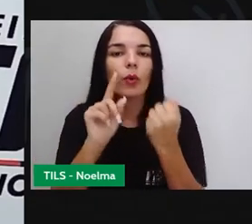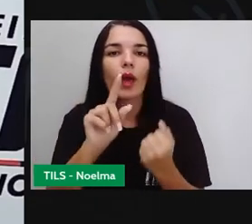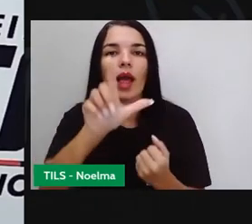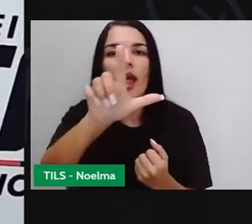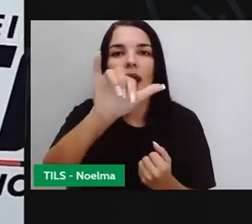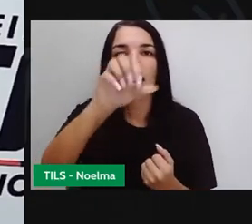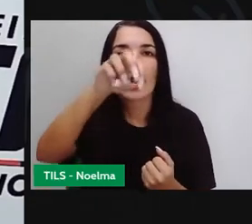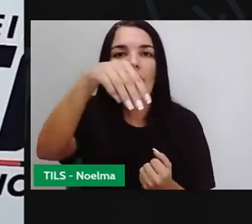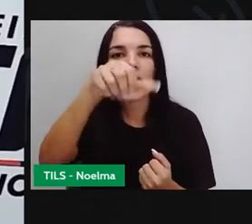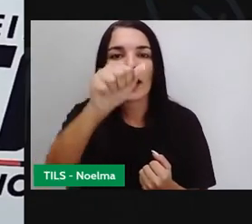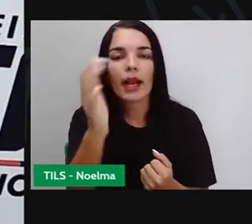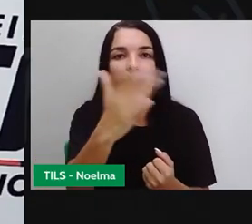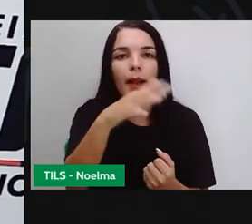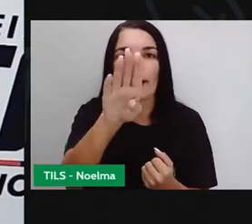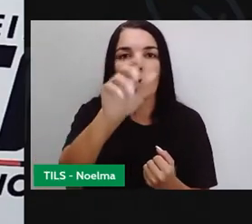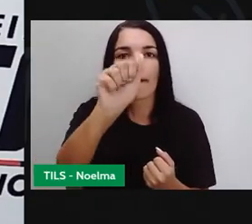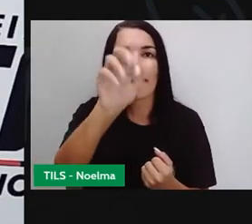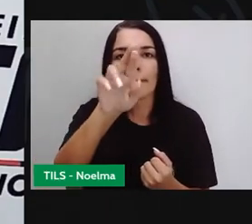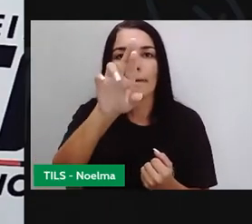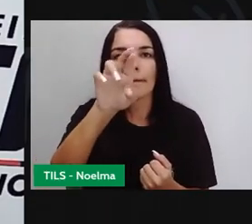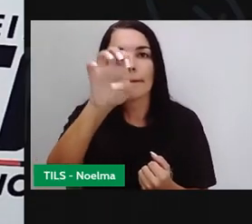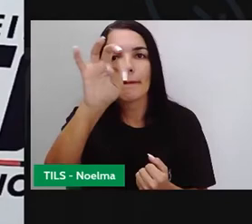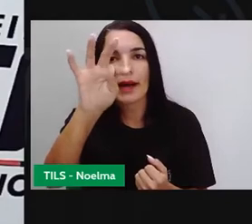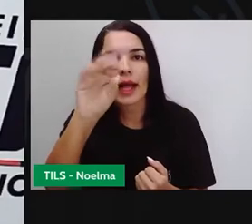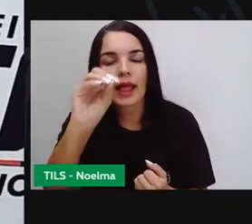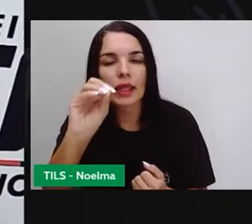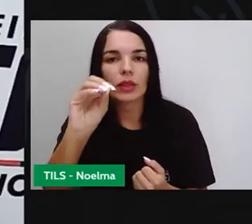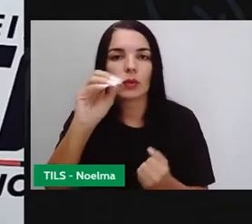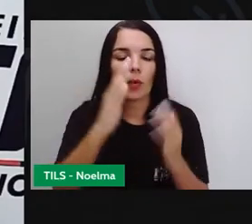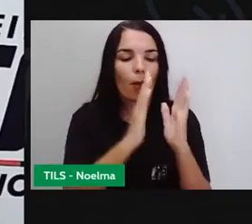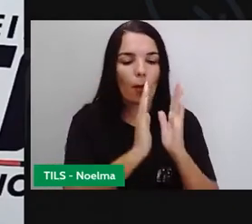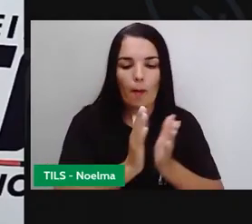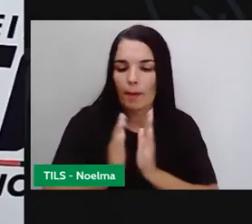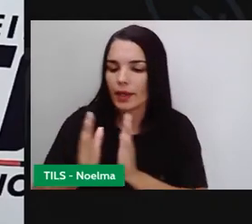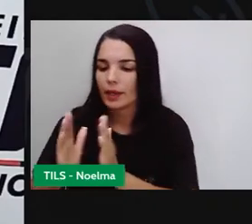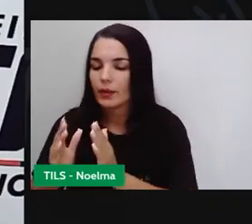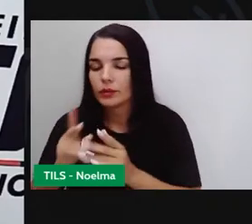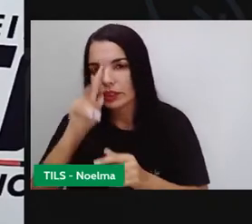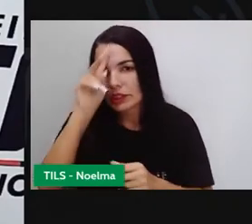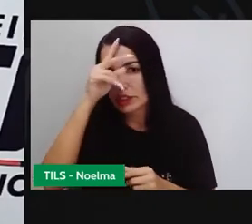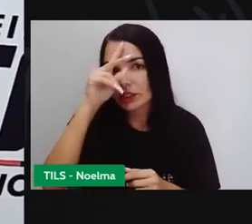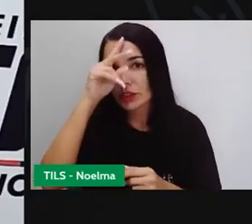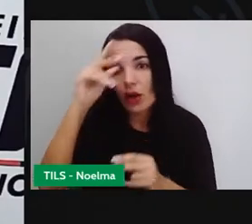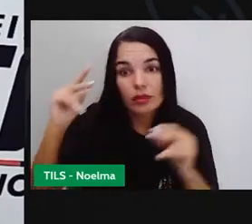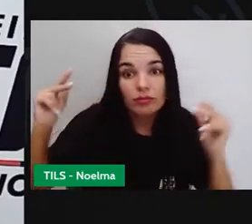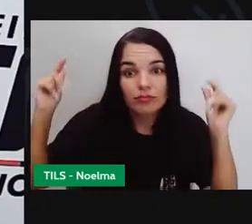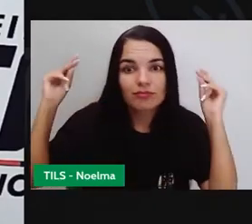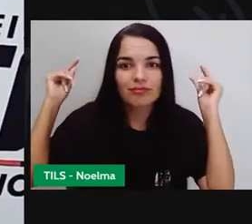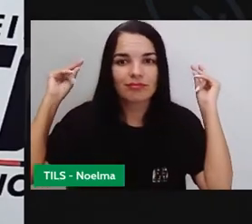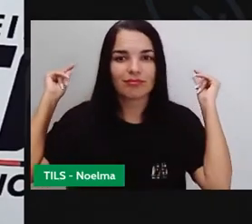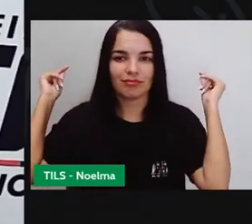do nosso país, no período pré-modernista, na história, que é o Lima Barreto,